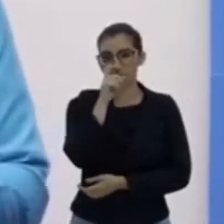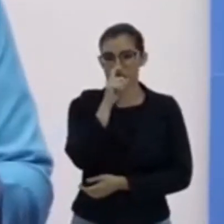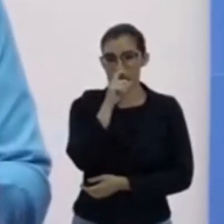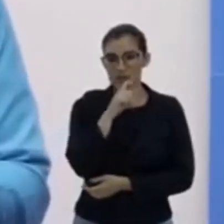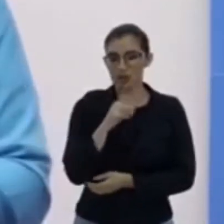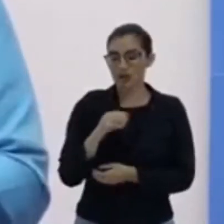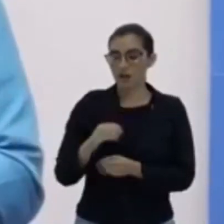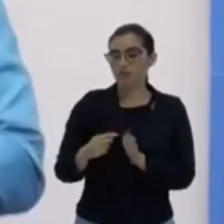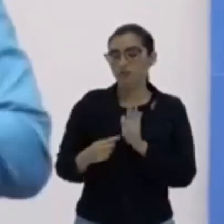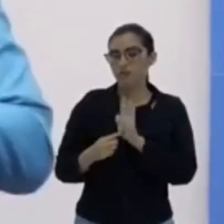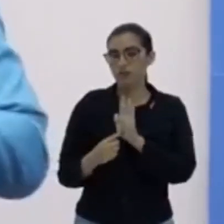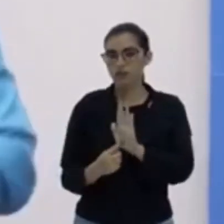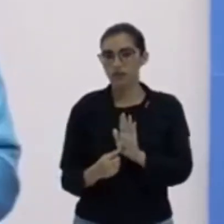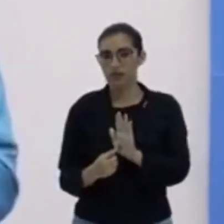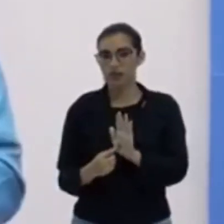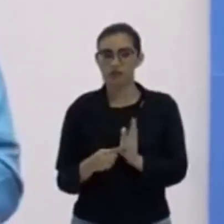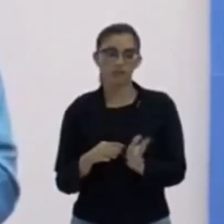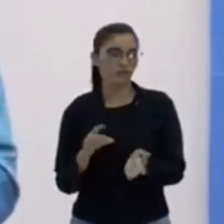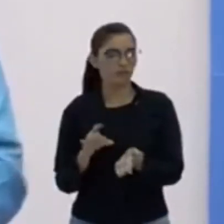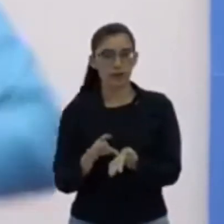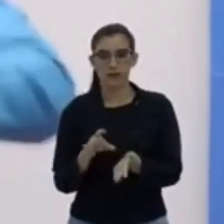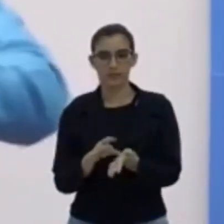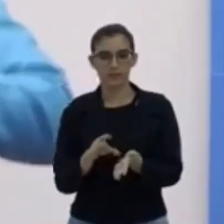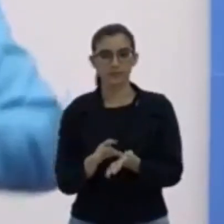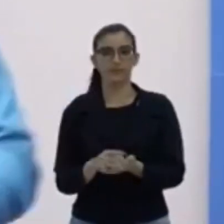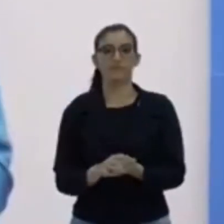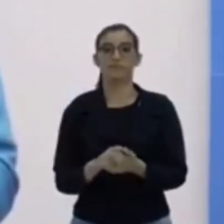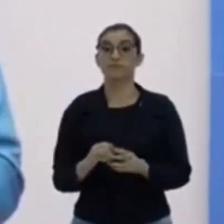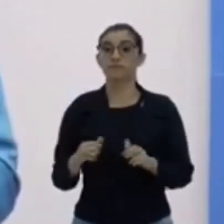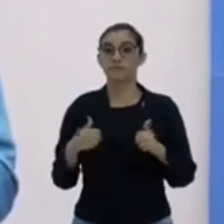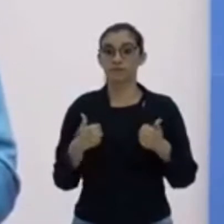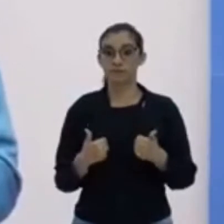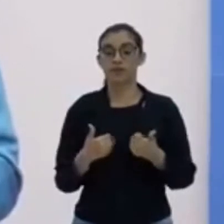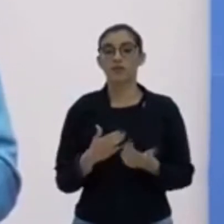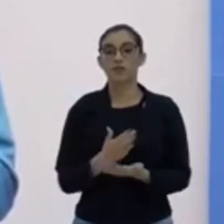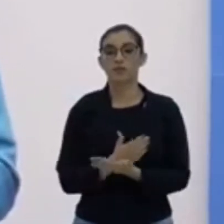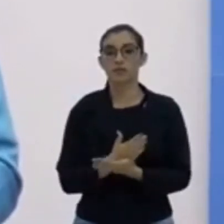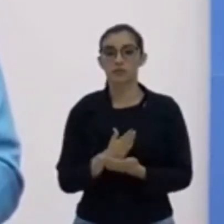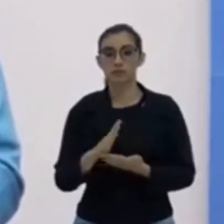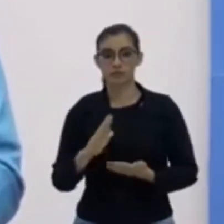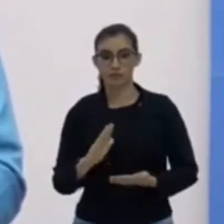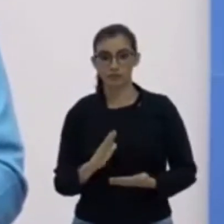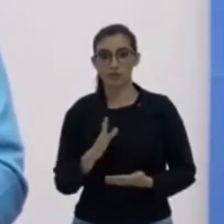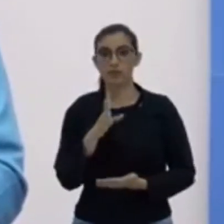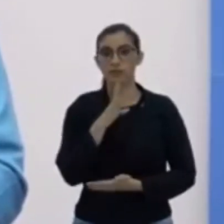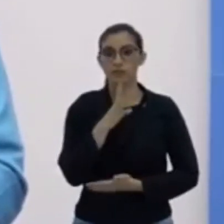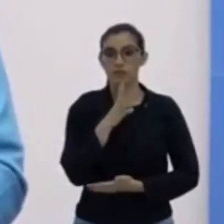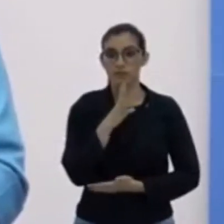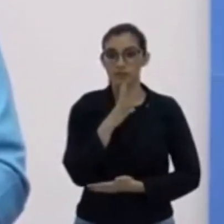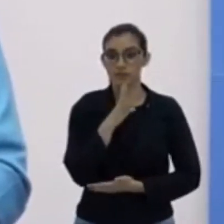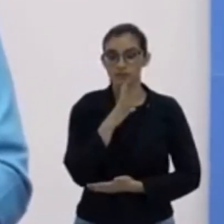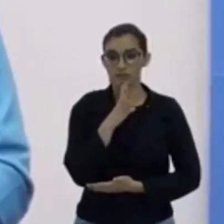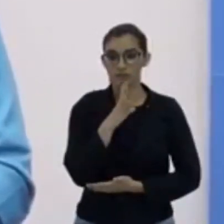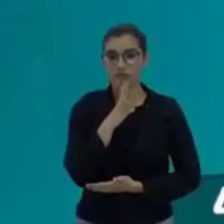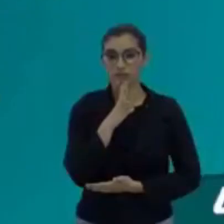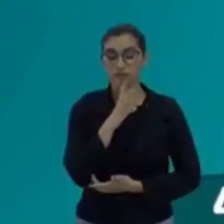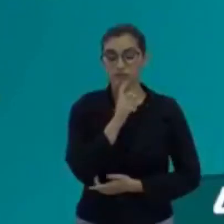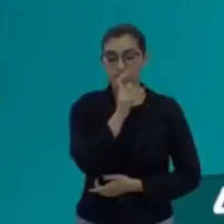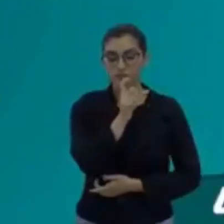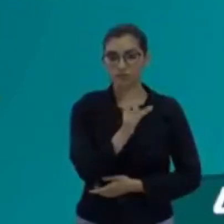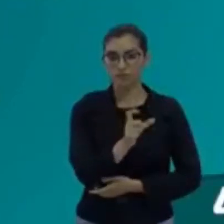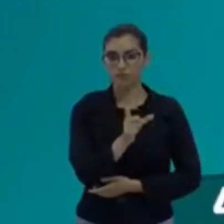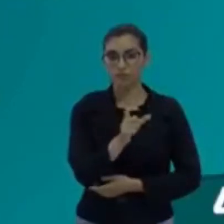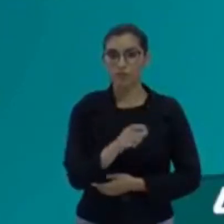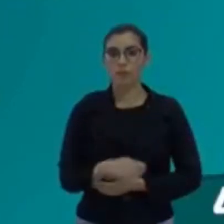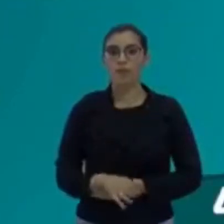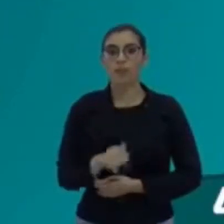vender alguma coisa que não é bem isso, tá bom? Então, vamos ali. Vamos conhecer os elementos, tá bom?